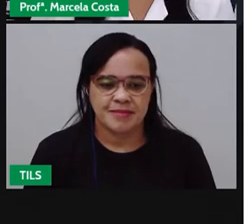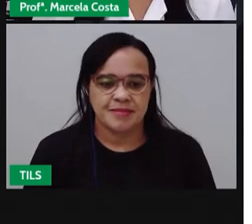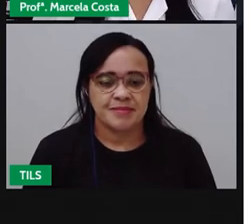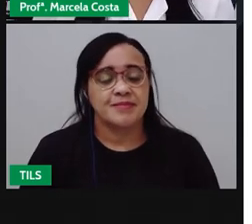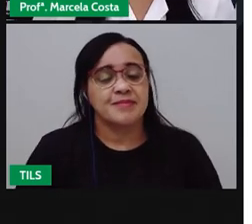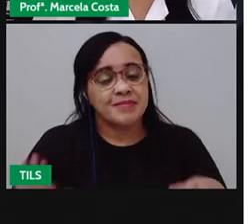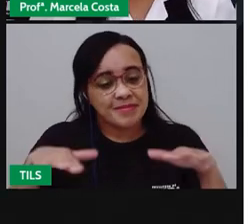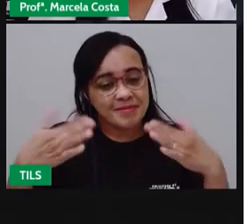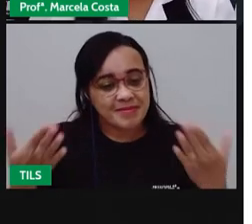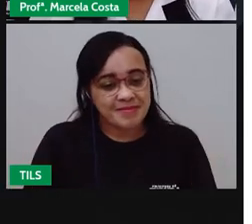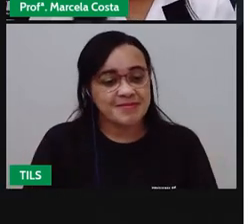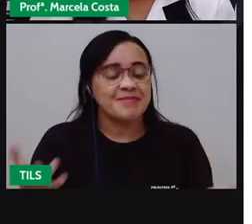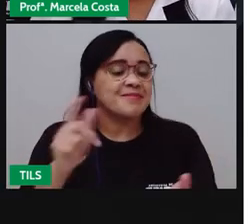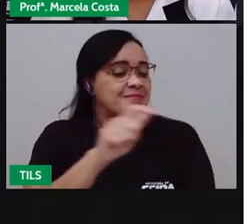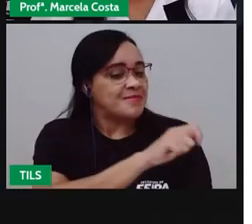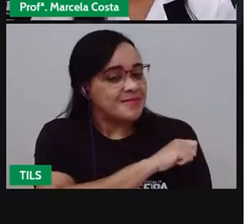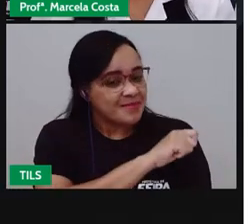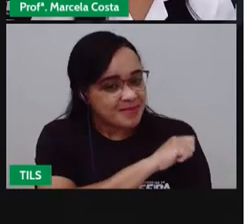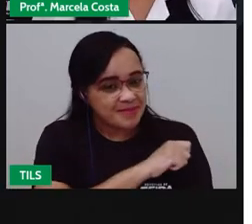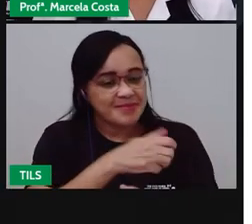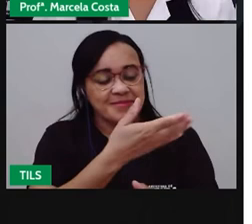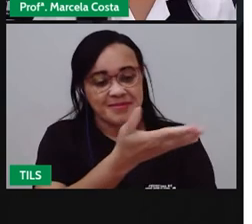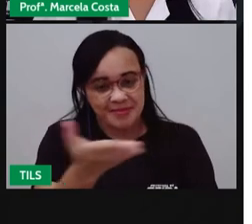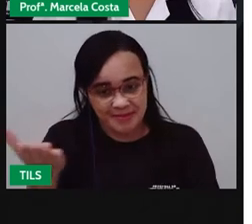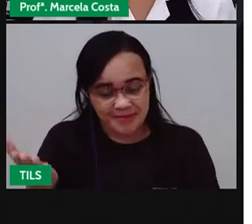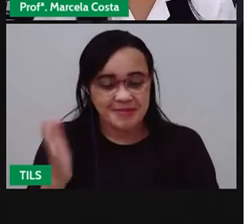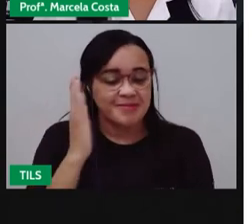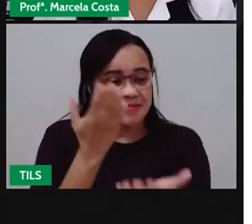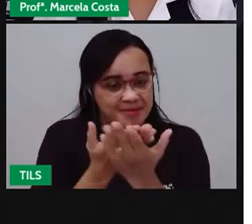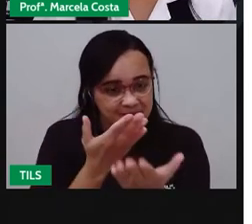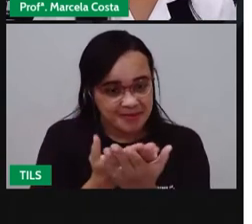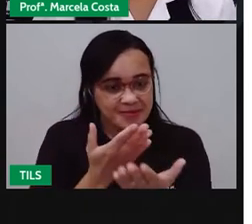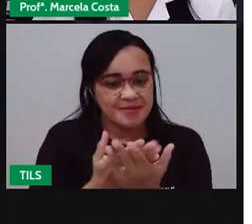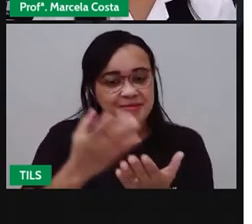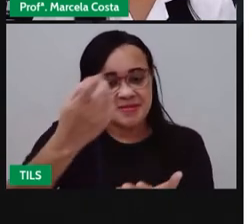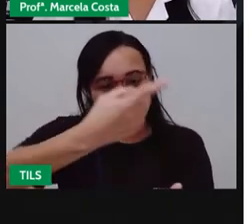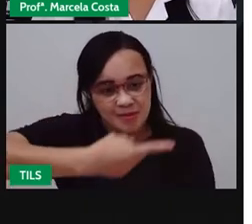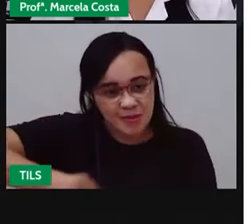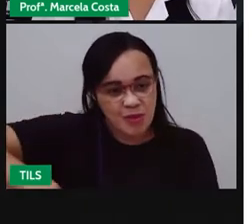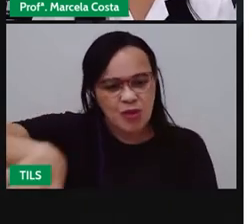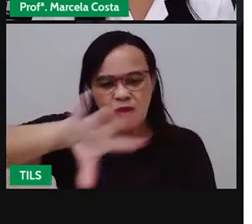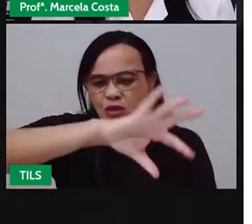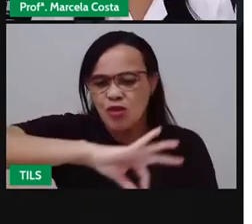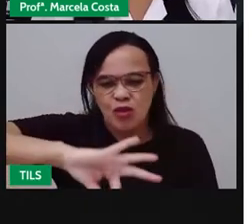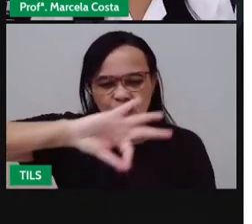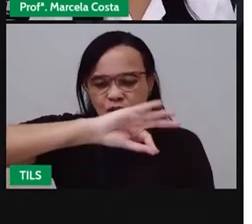Então, crianças, nessa aula de hoje, a gente aprendeu as